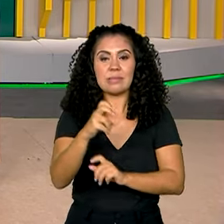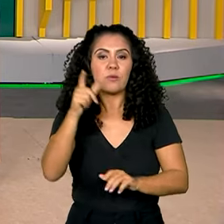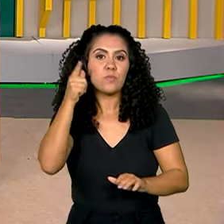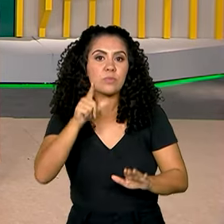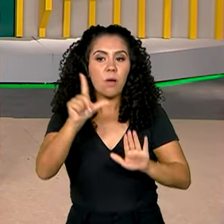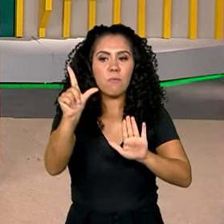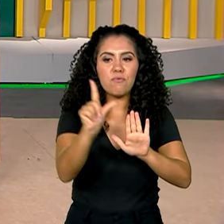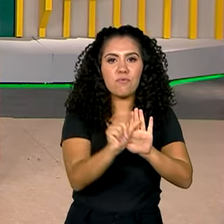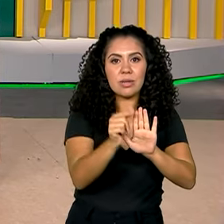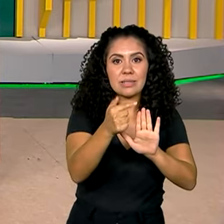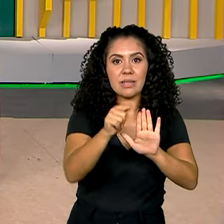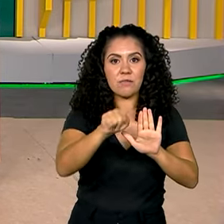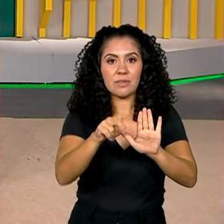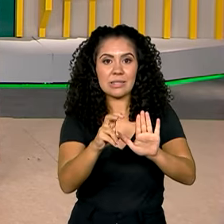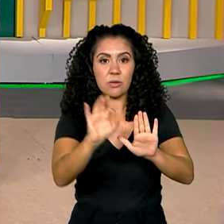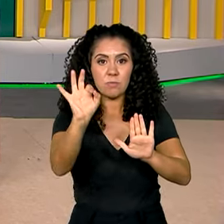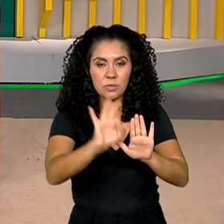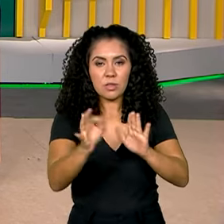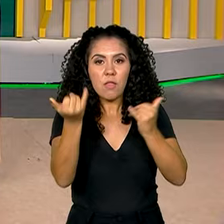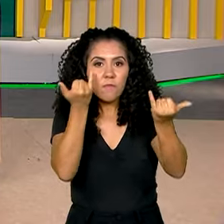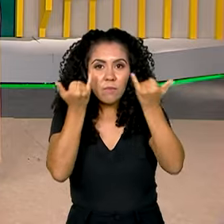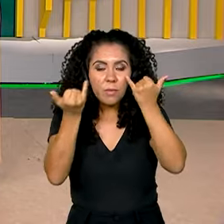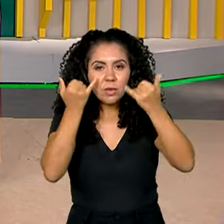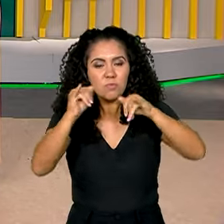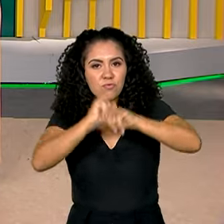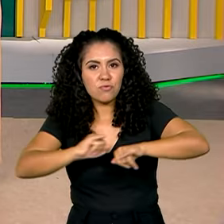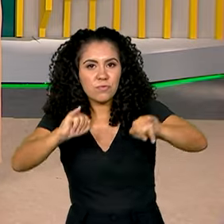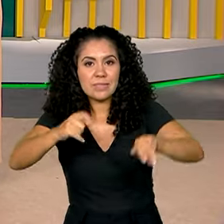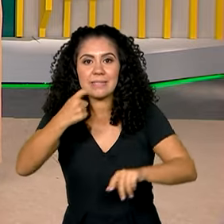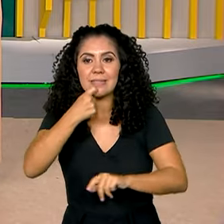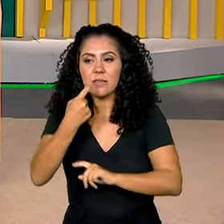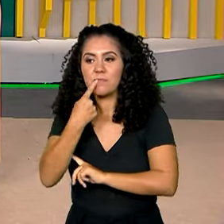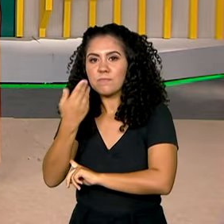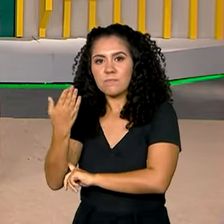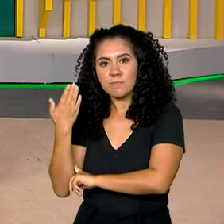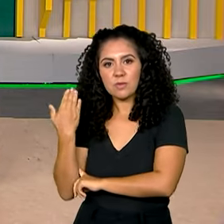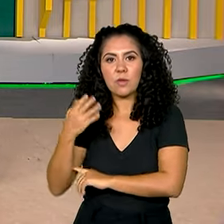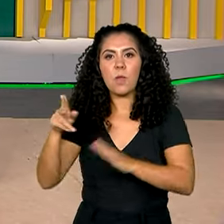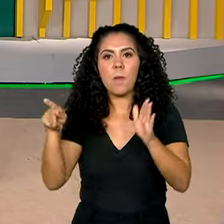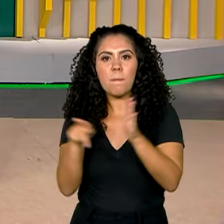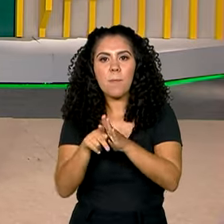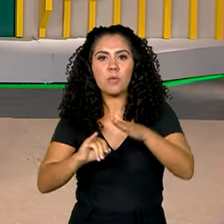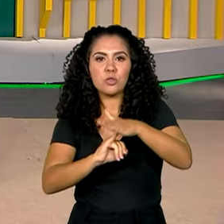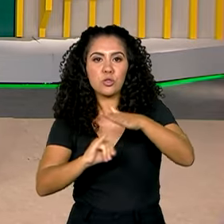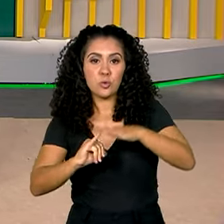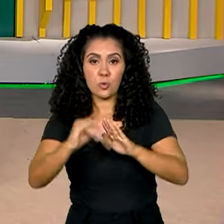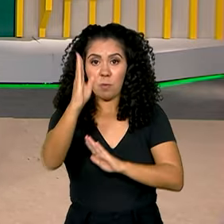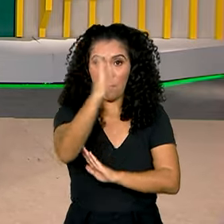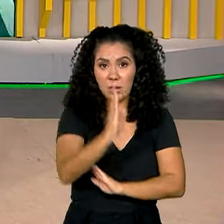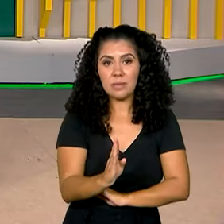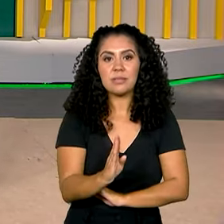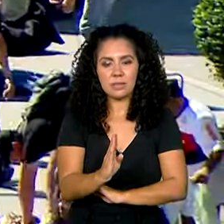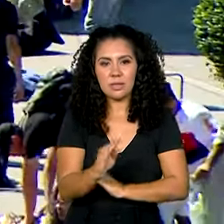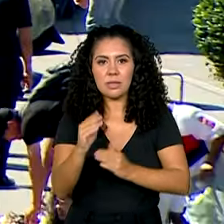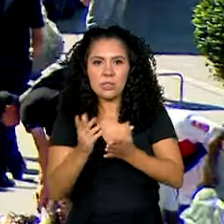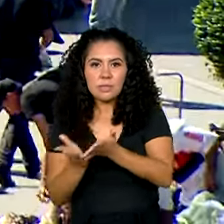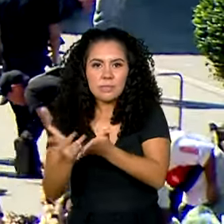Os dados foram divulgados nesta sexta-feira pelo Instituto Brasileiro de Geografia Estatística, o IBGE.